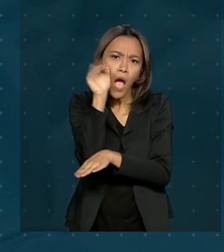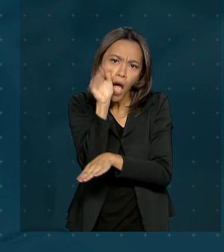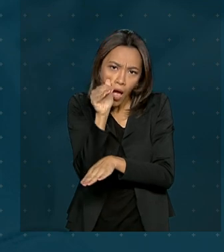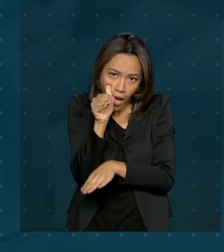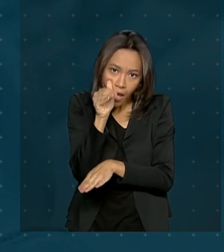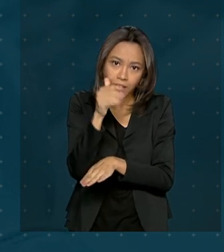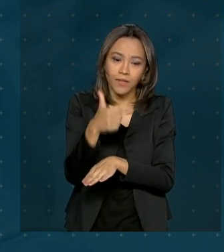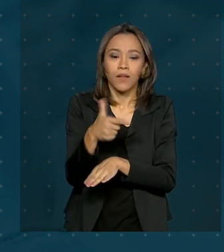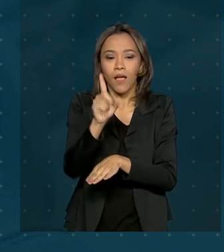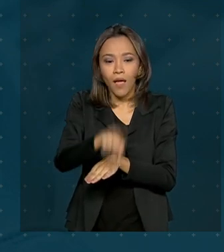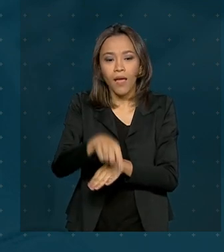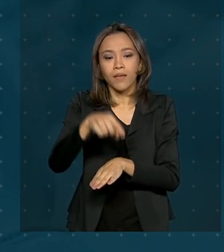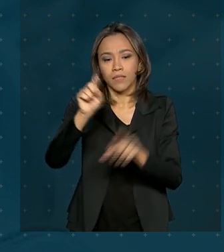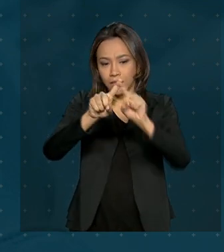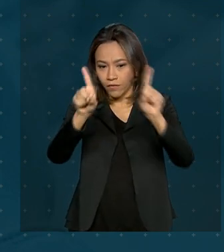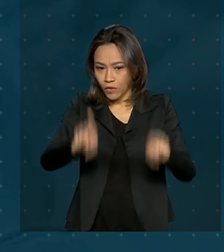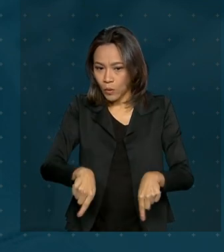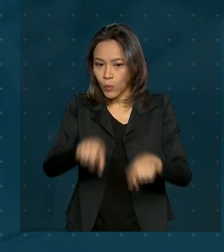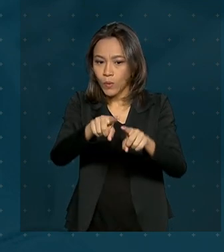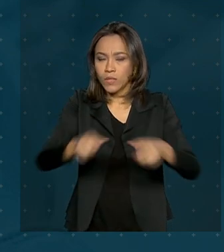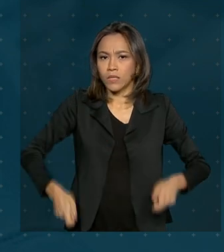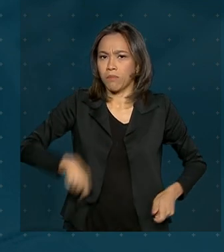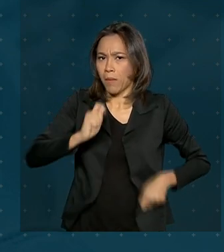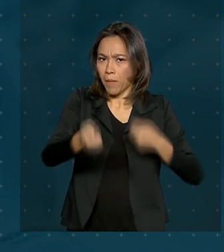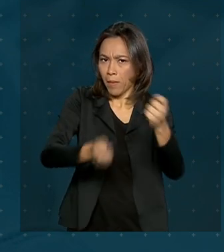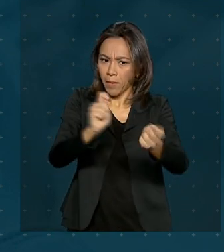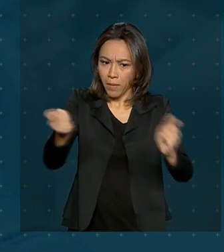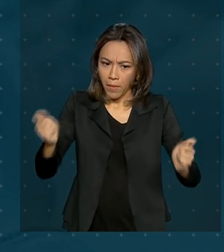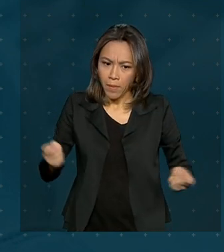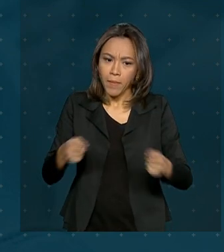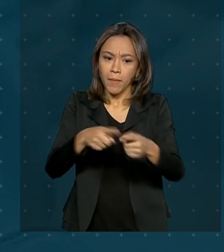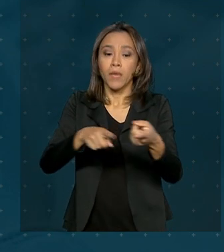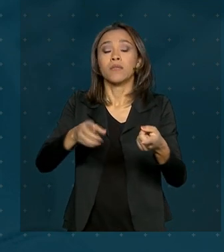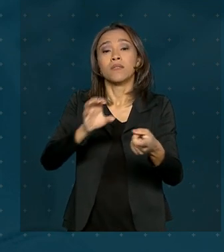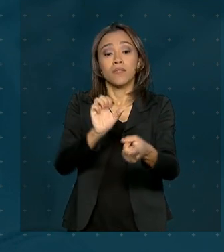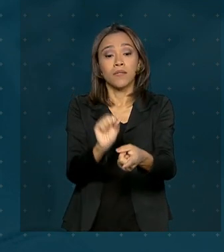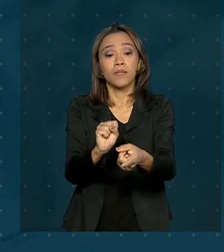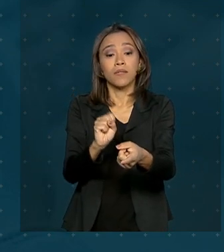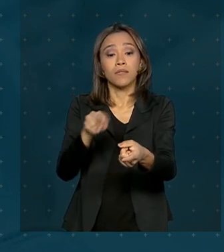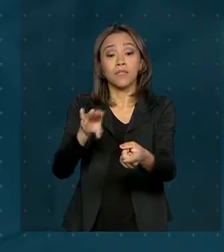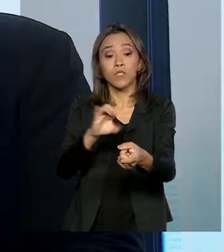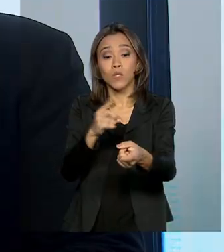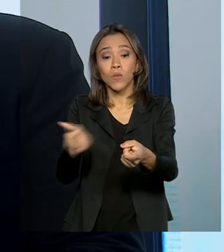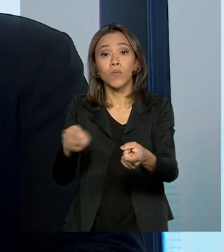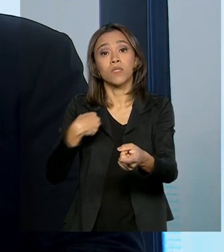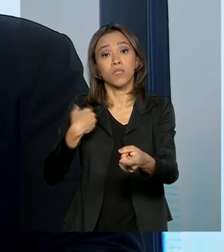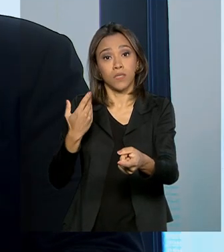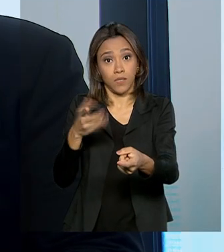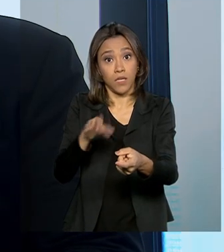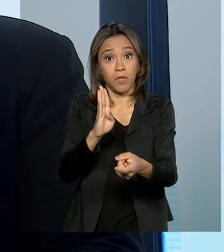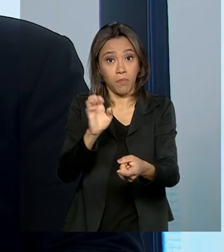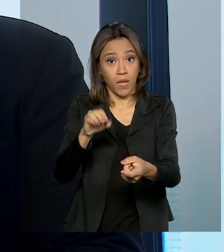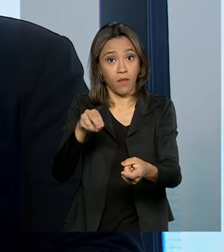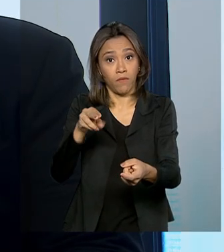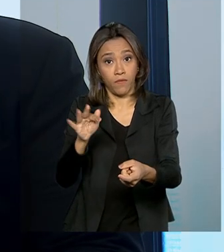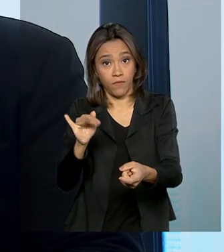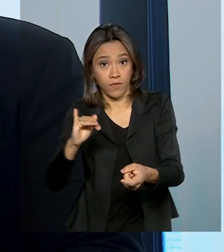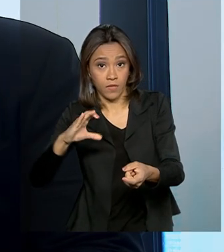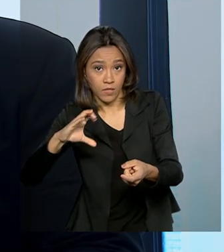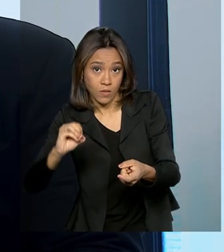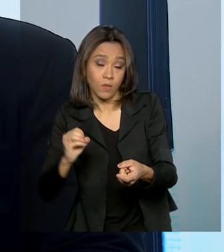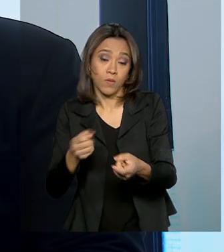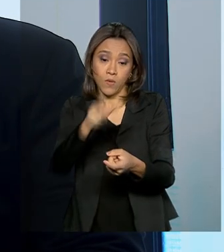foram servidores, despesas, sanções e benefícios ao cidadão. De acordo com o diretor de